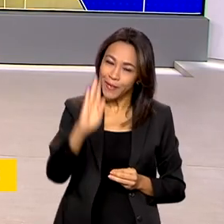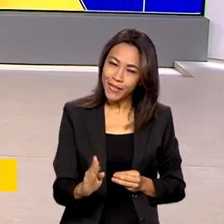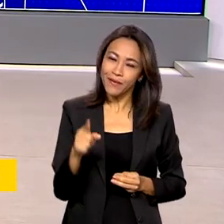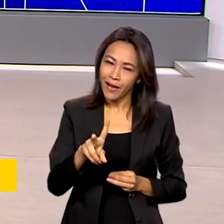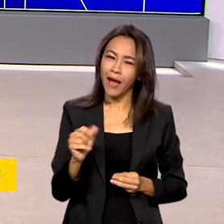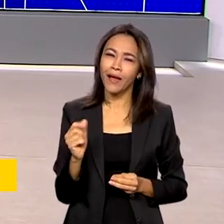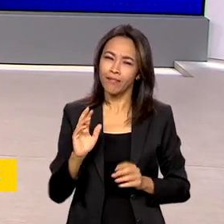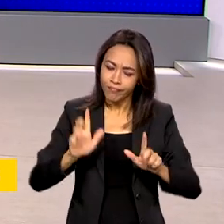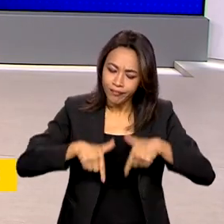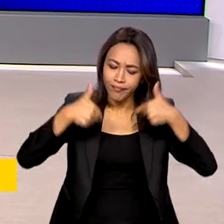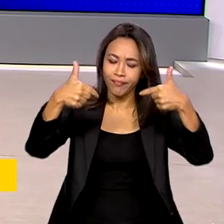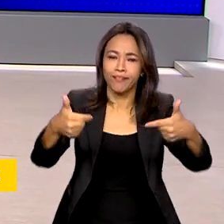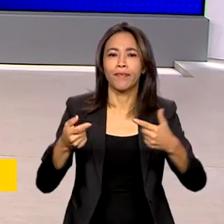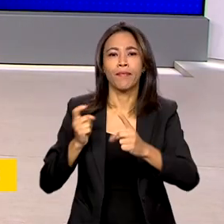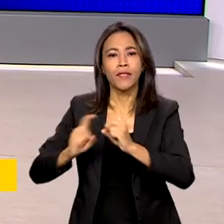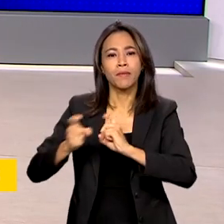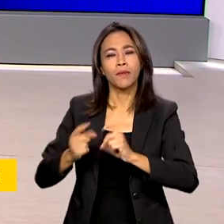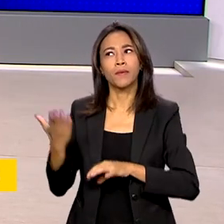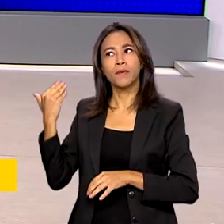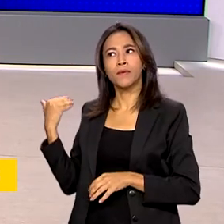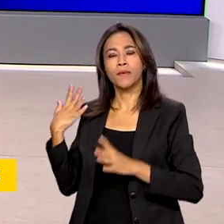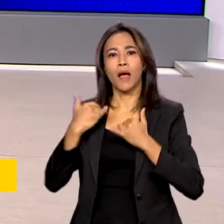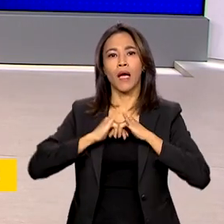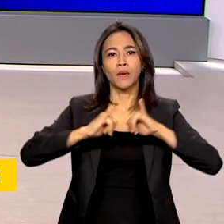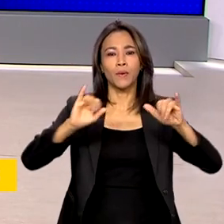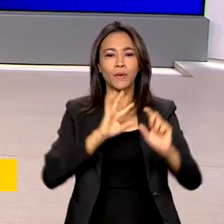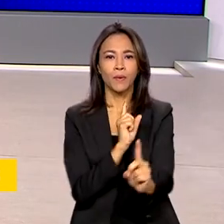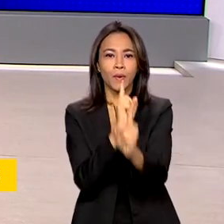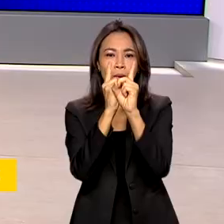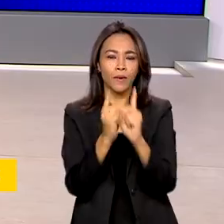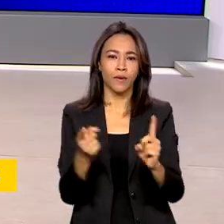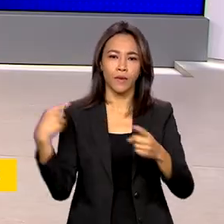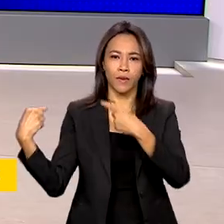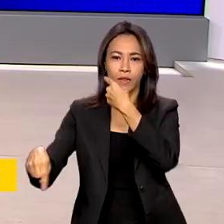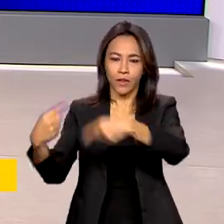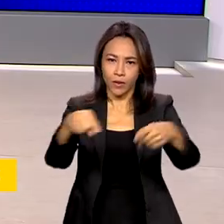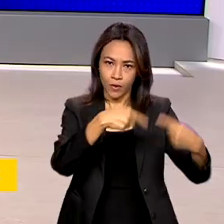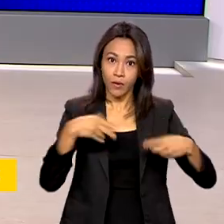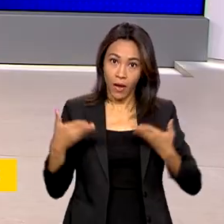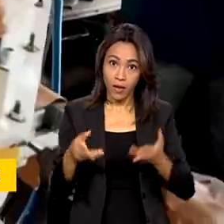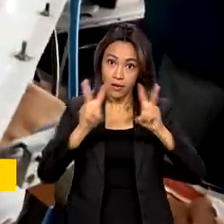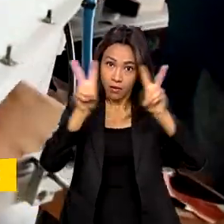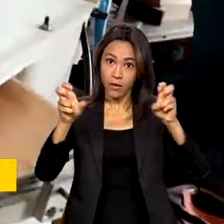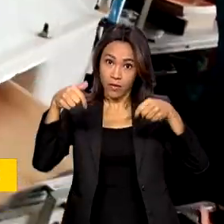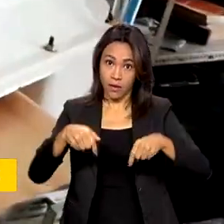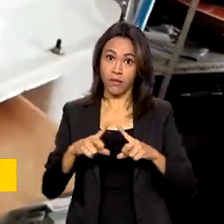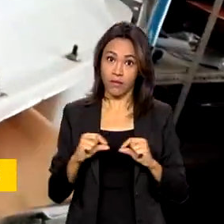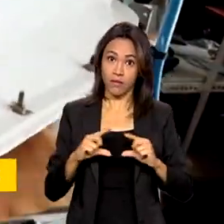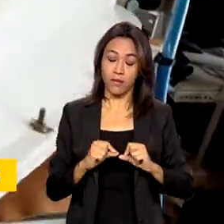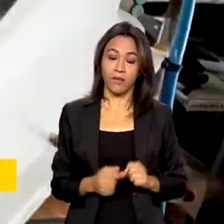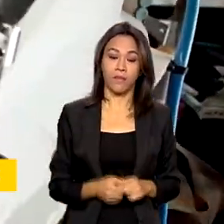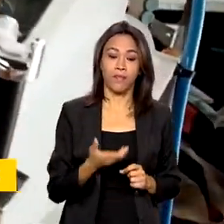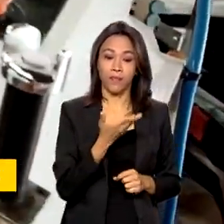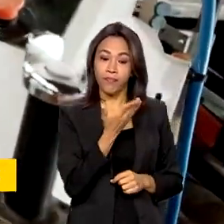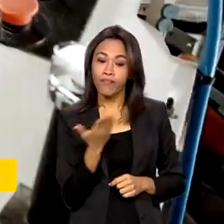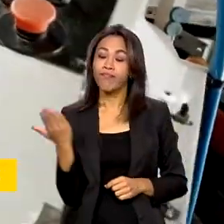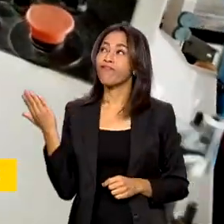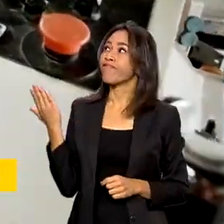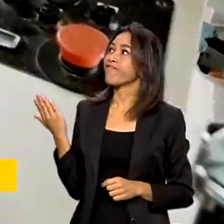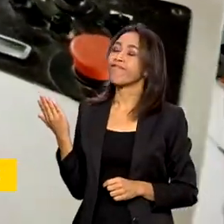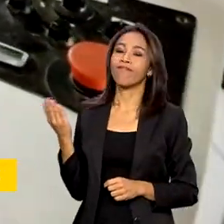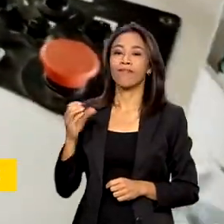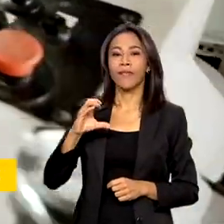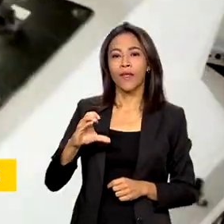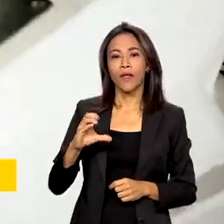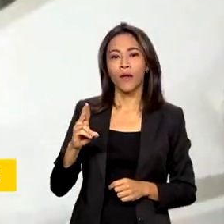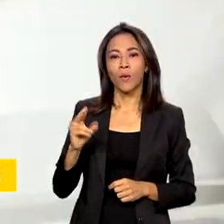gestão O anúncio foi feito durante o encontro que discutiu o assunto em Brasília O custo Brasil chega a